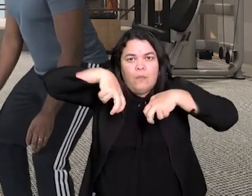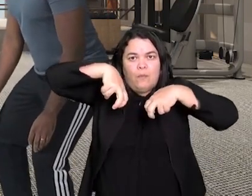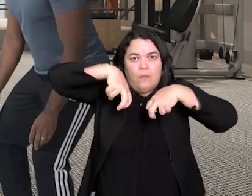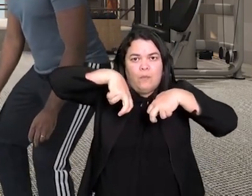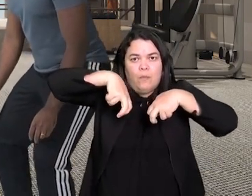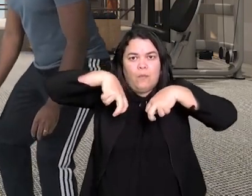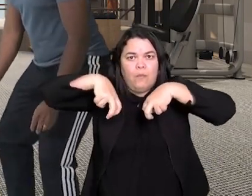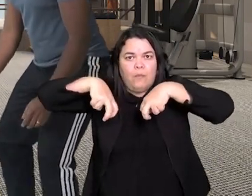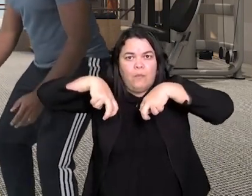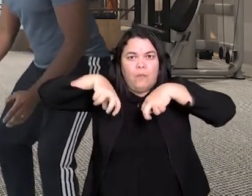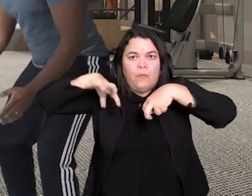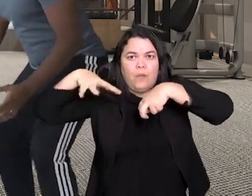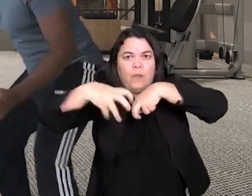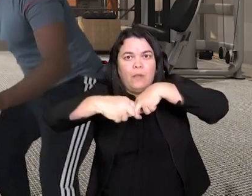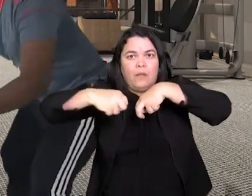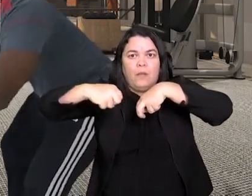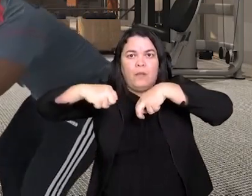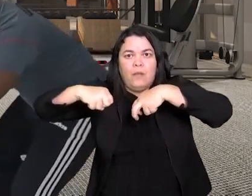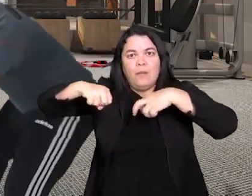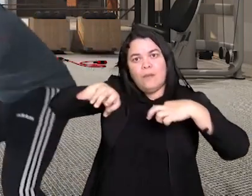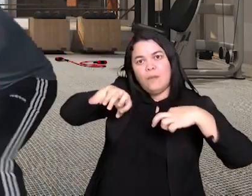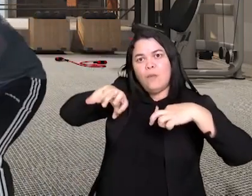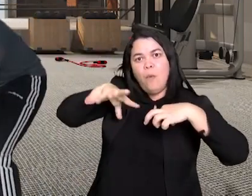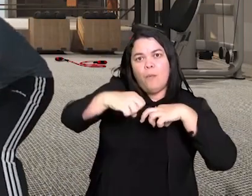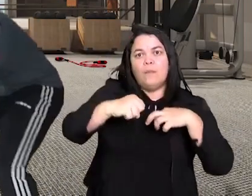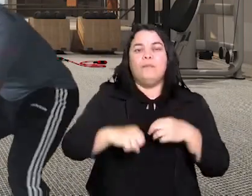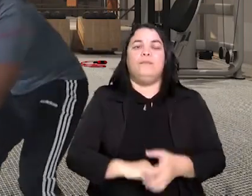não muito lá embaixo e vamos tentar pegar